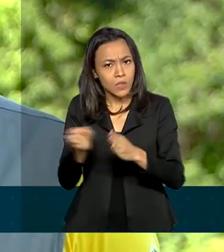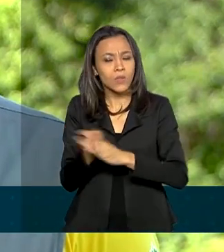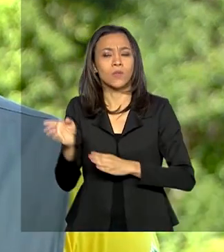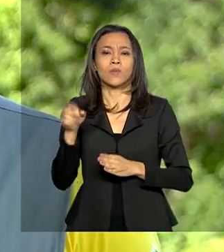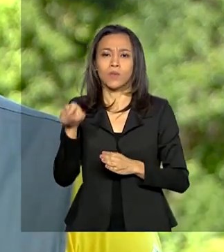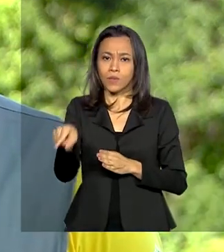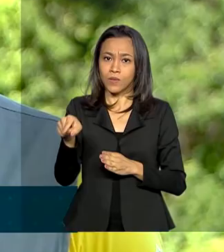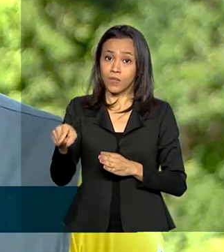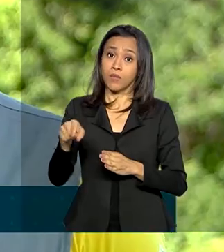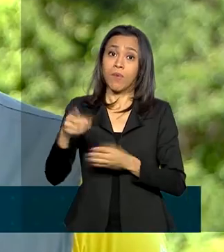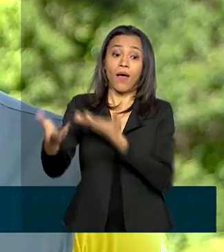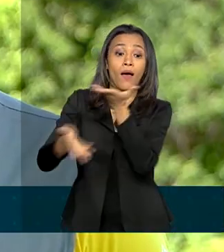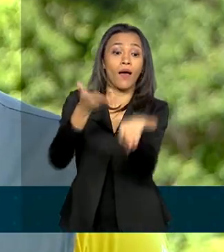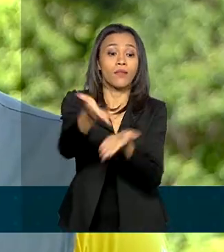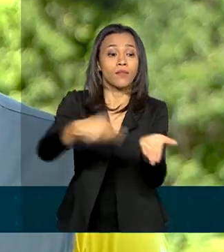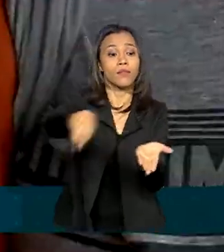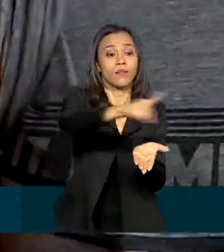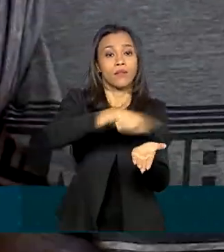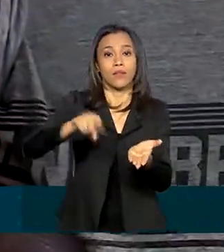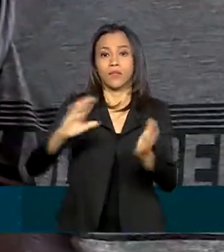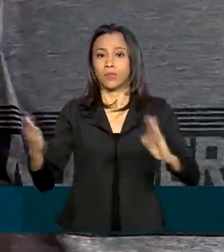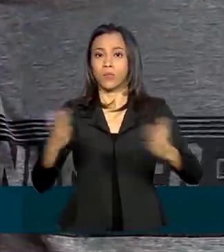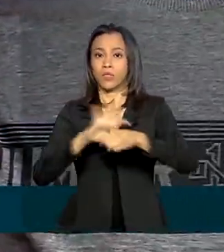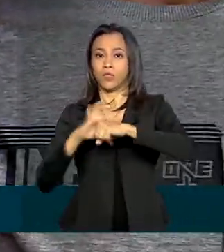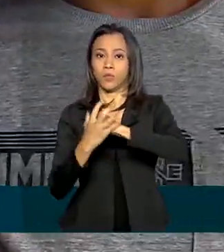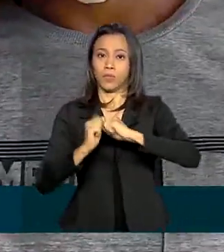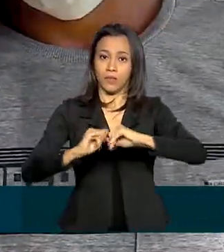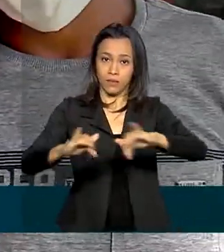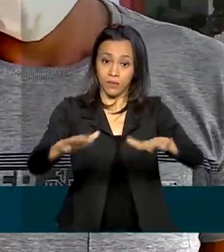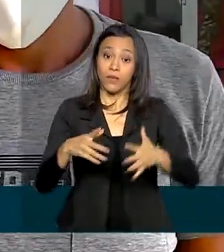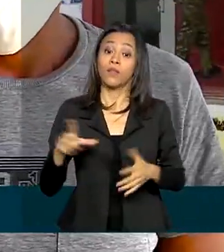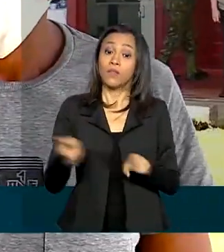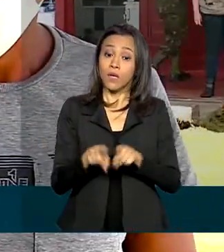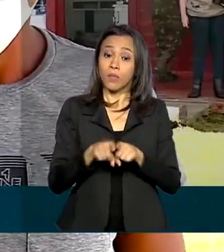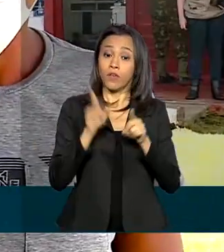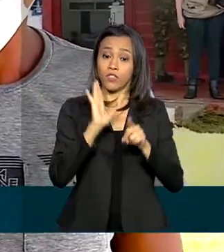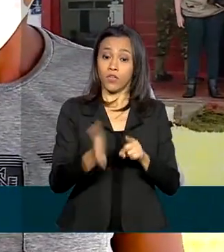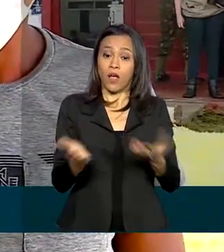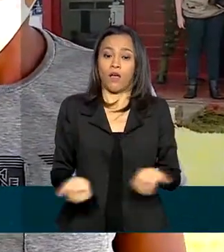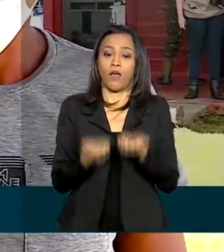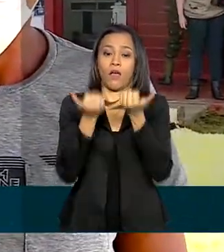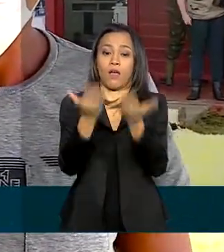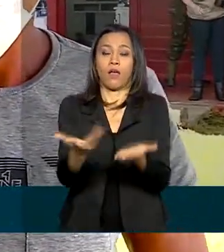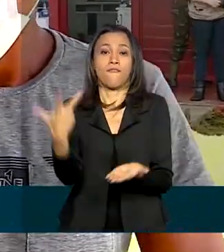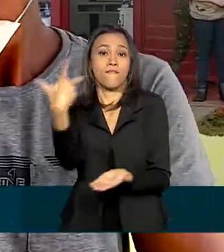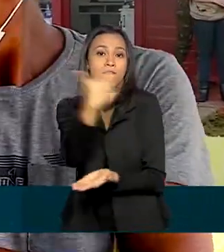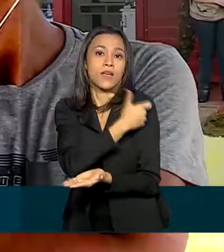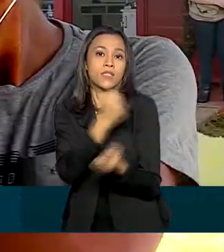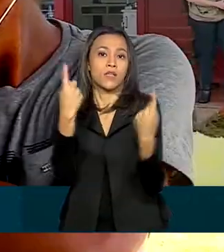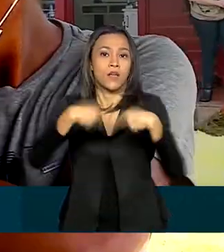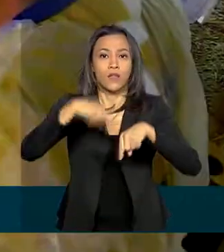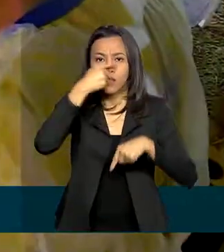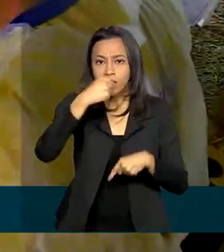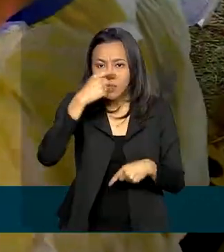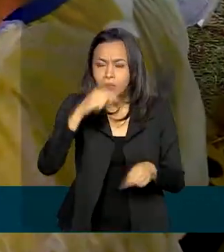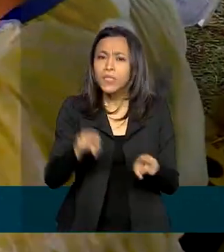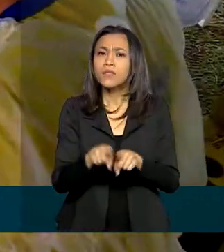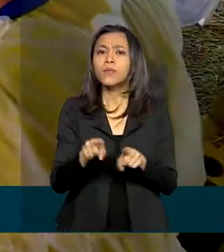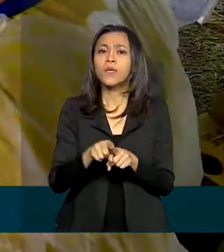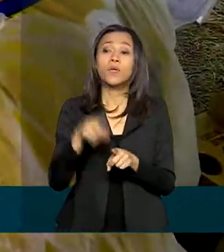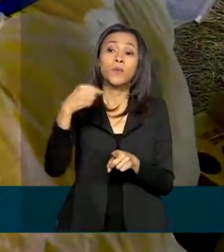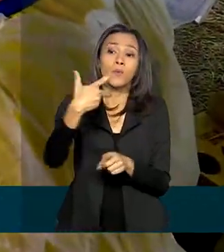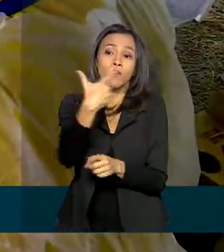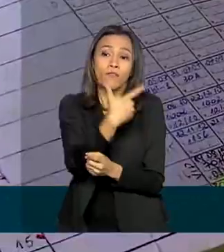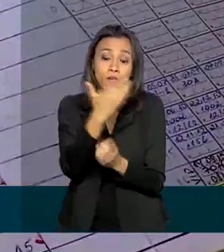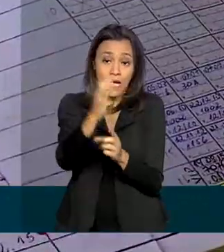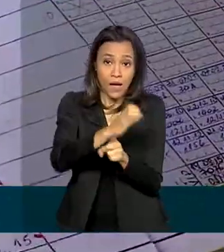para atendimento da pandemia. Na ação, também foi oferecida a vacina contra a gripe e a atualização da